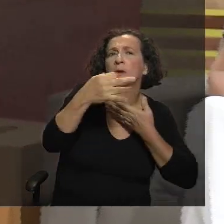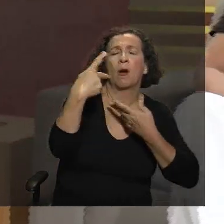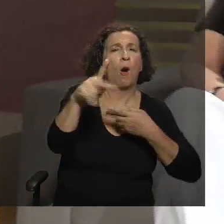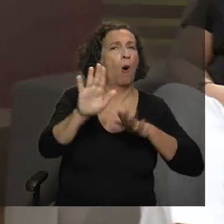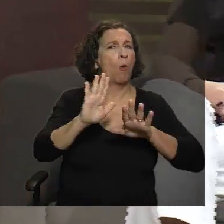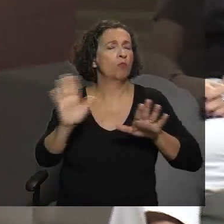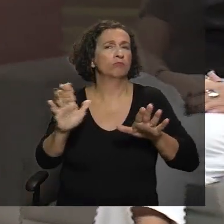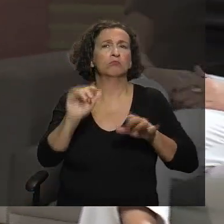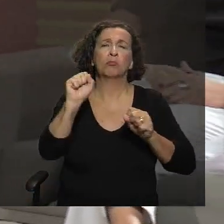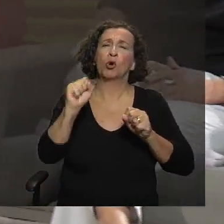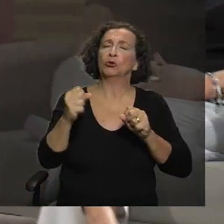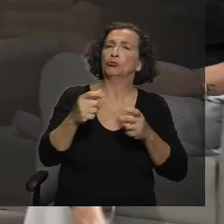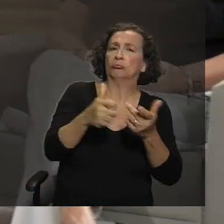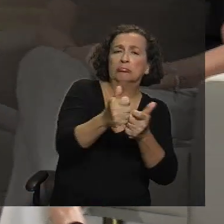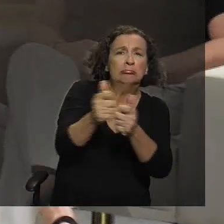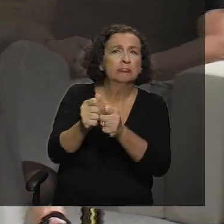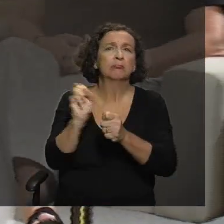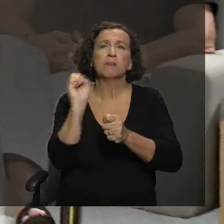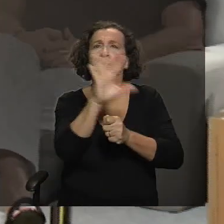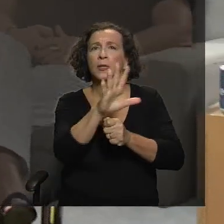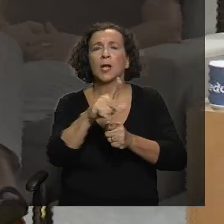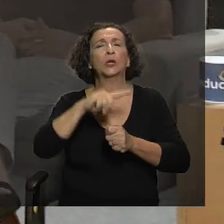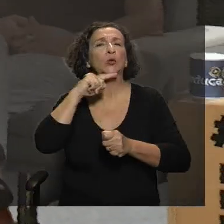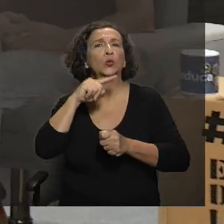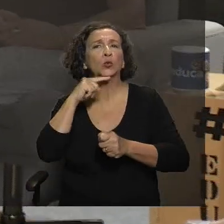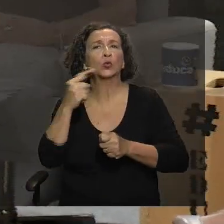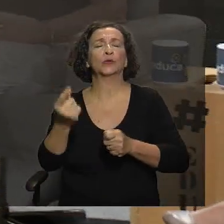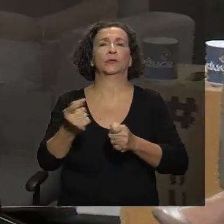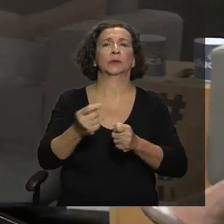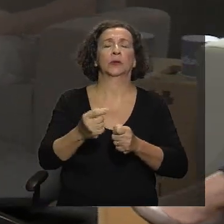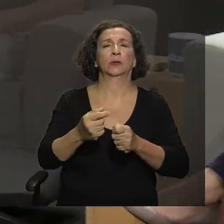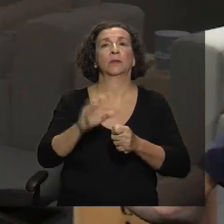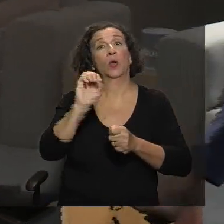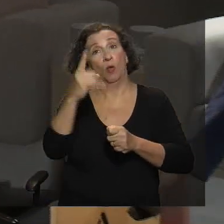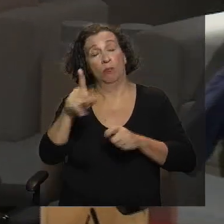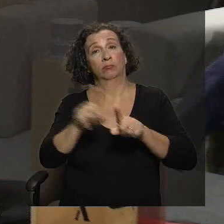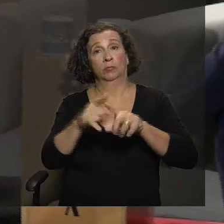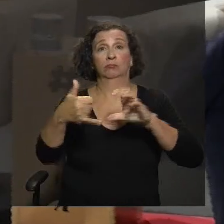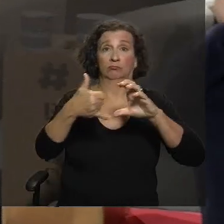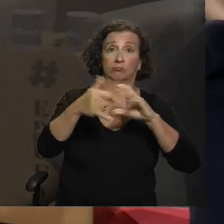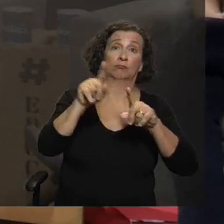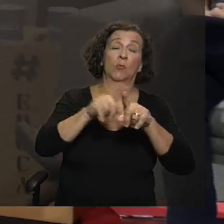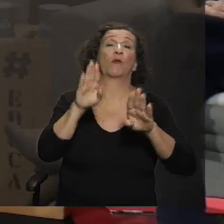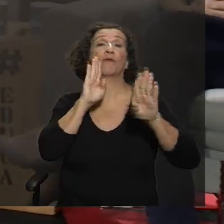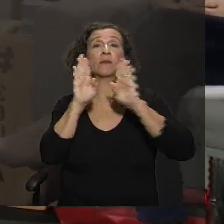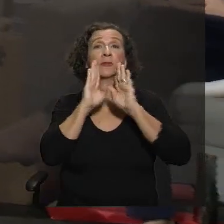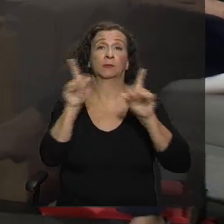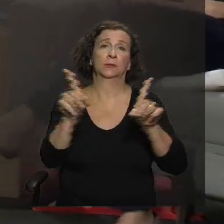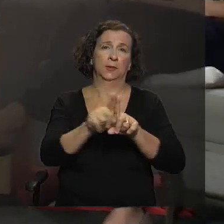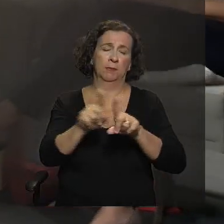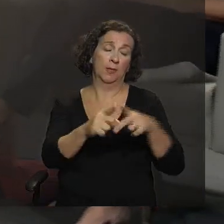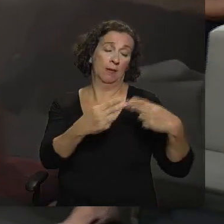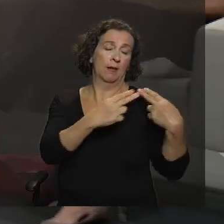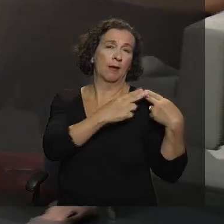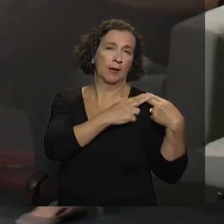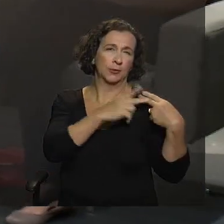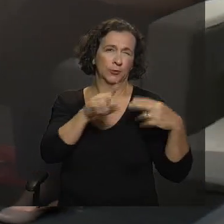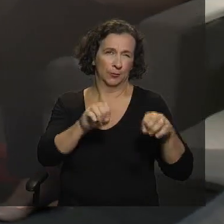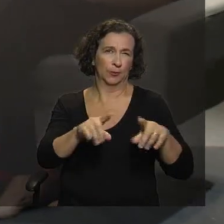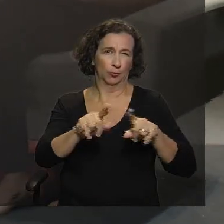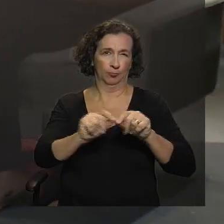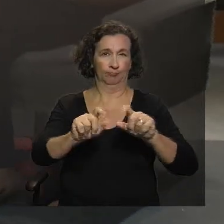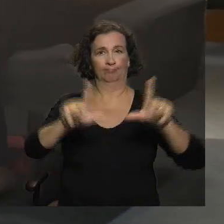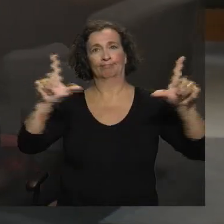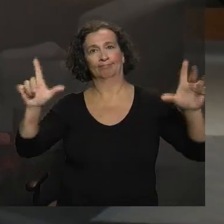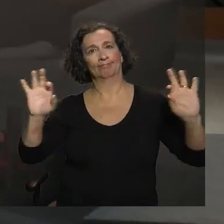suas sugestões, tira suas dúvidas pelas postagens no Facebook ou se você estiver acompanhando o Hashtag aí no conforto de uma tela